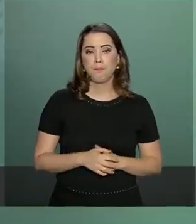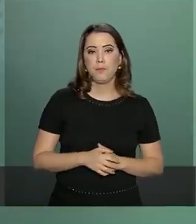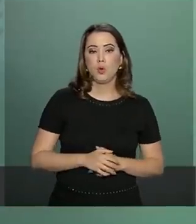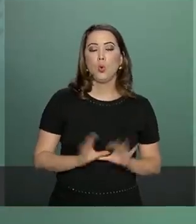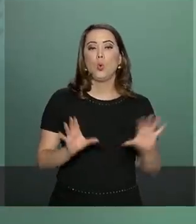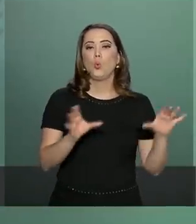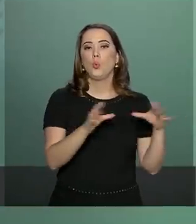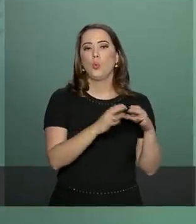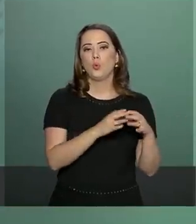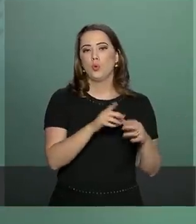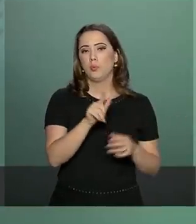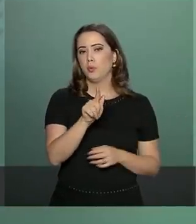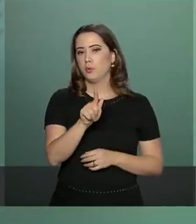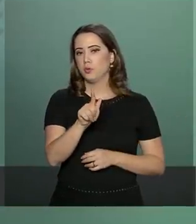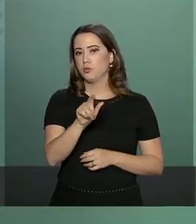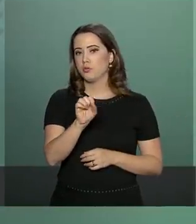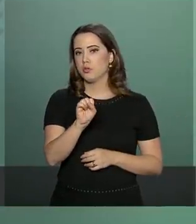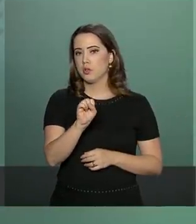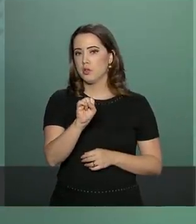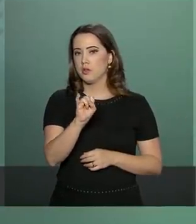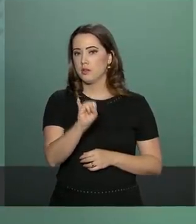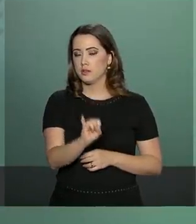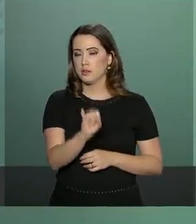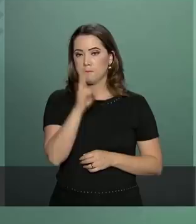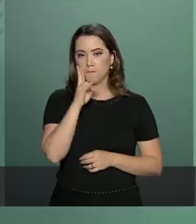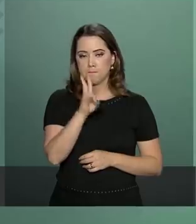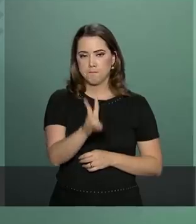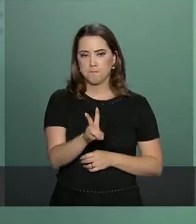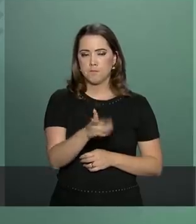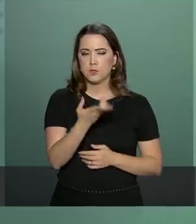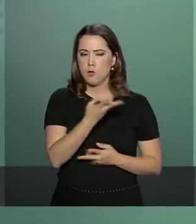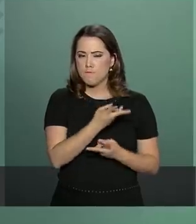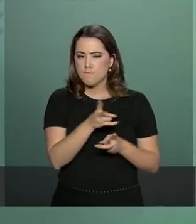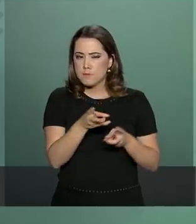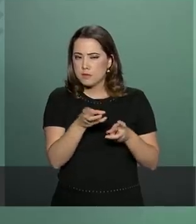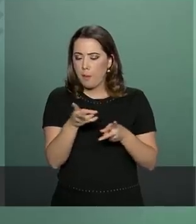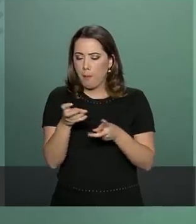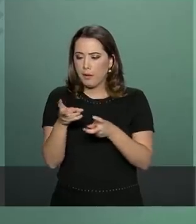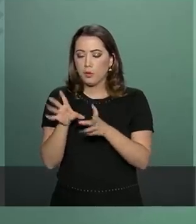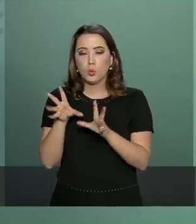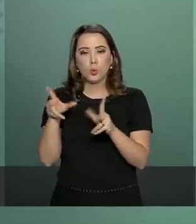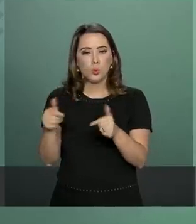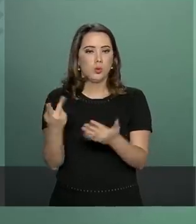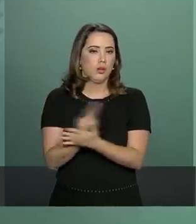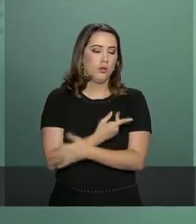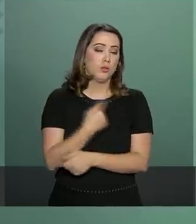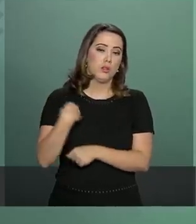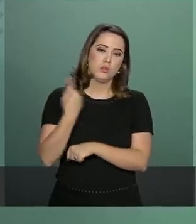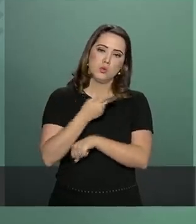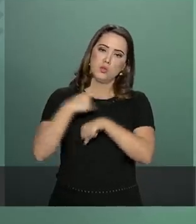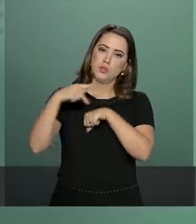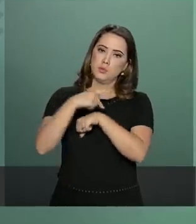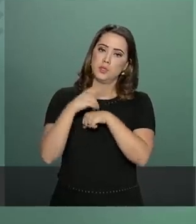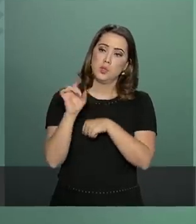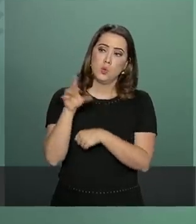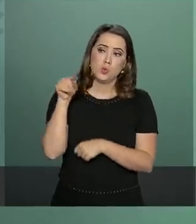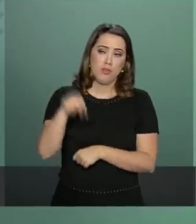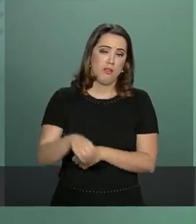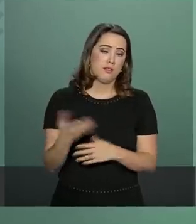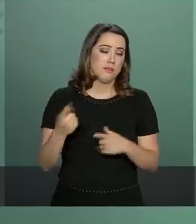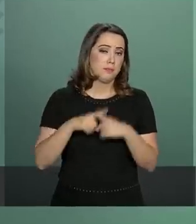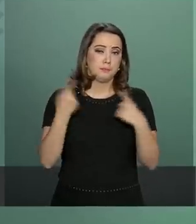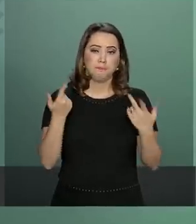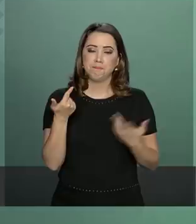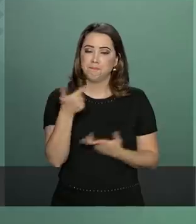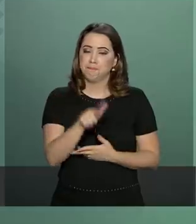institucional vem fazendo o acompanhamento de todos os eventos em nosso país, não especialmente desse, e